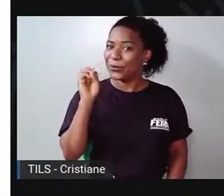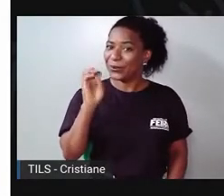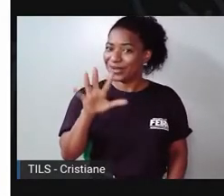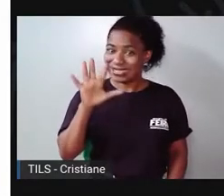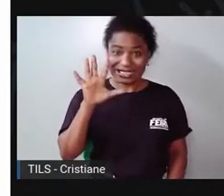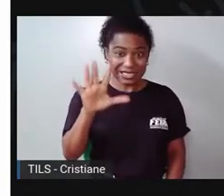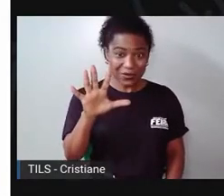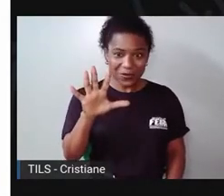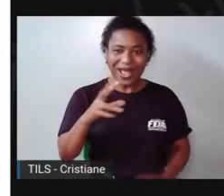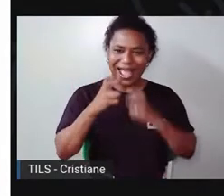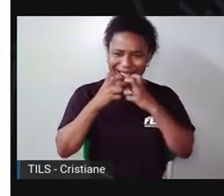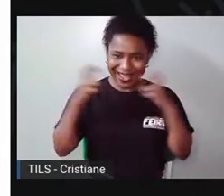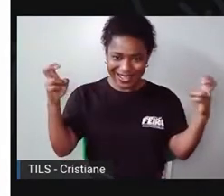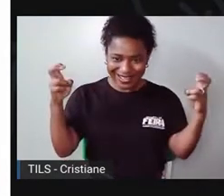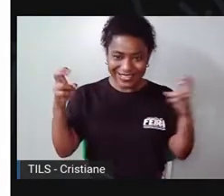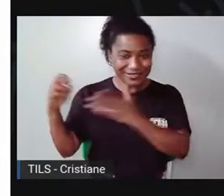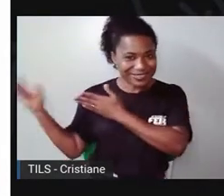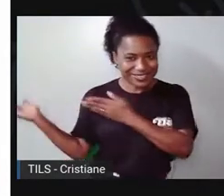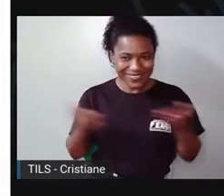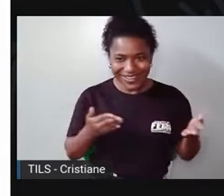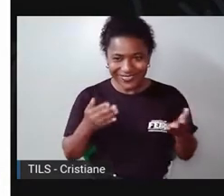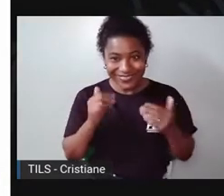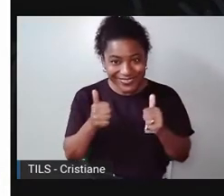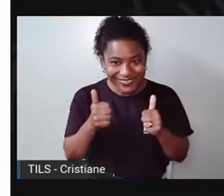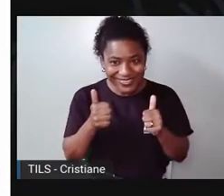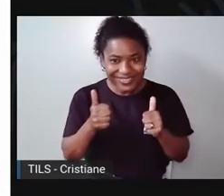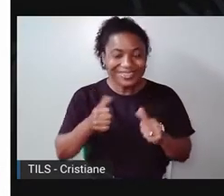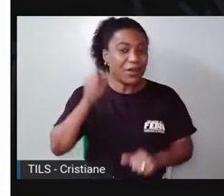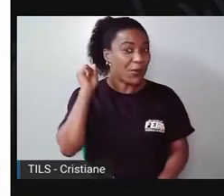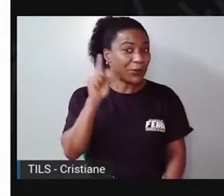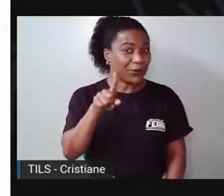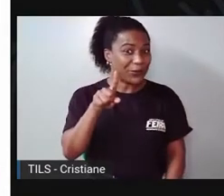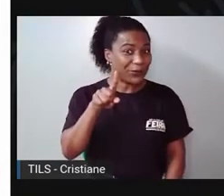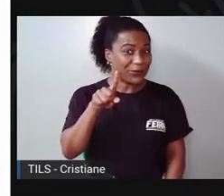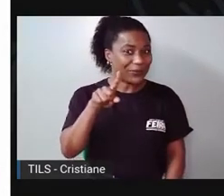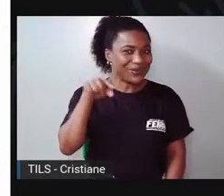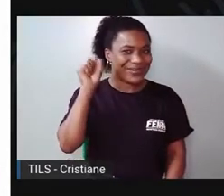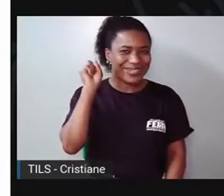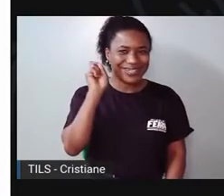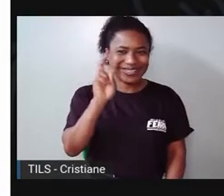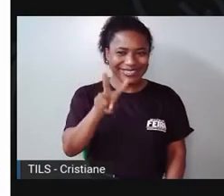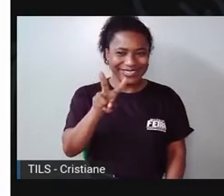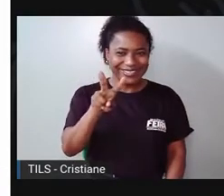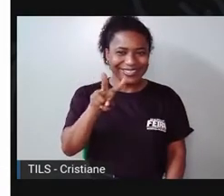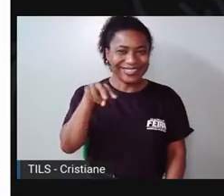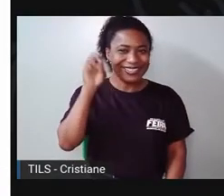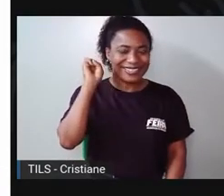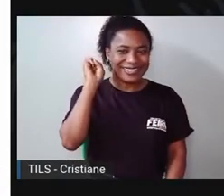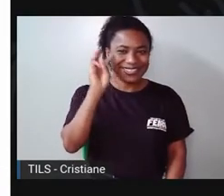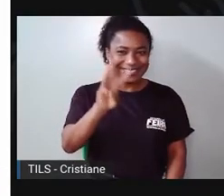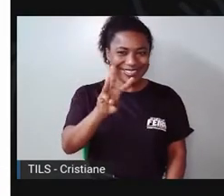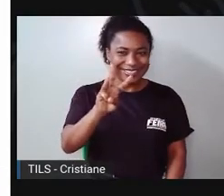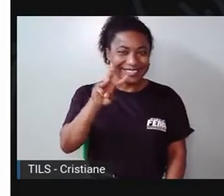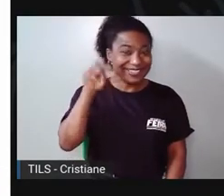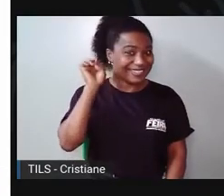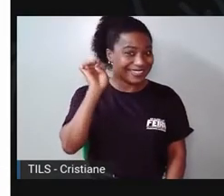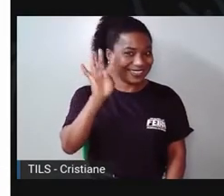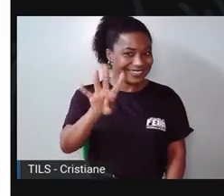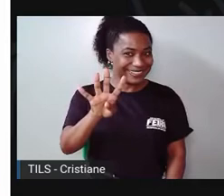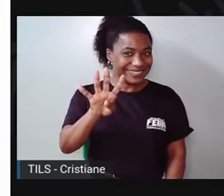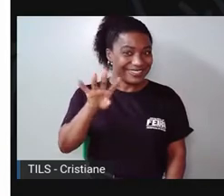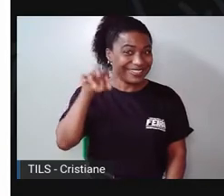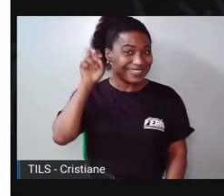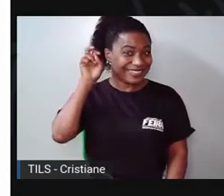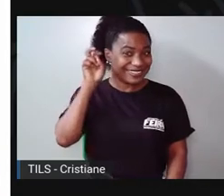Combinado? Vamos lá, hein? Um, dois, três, quatro,